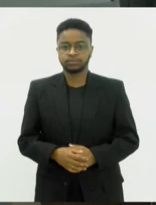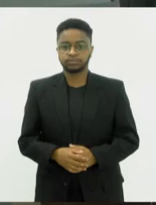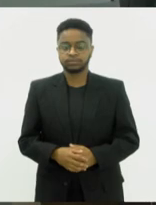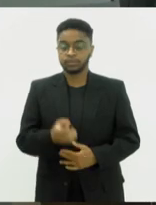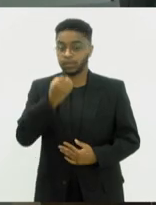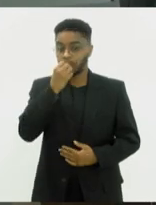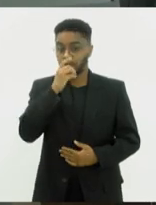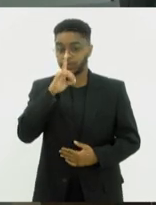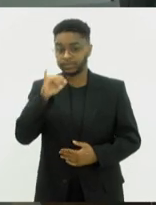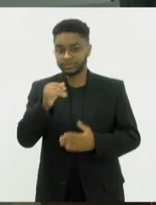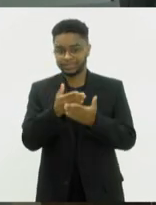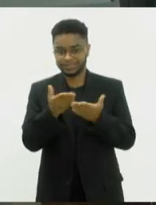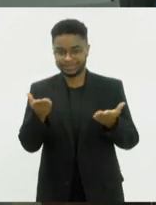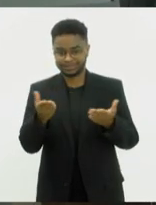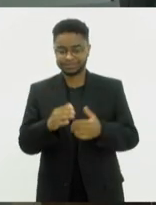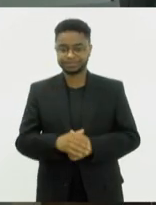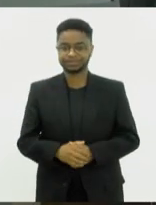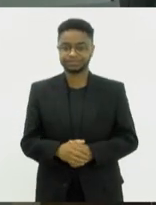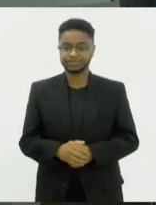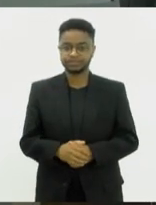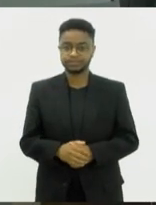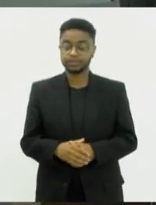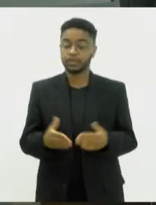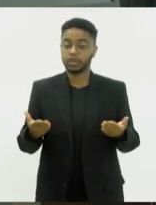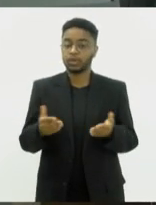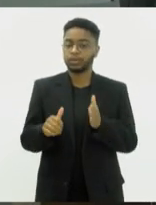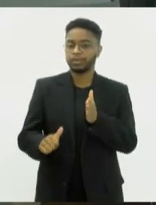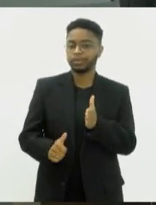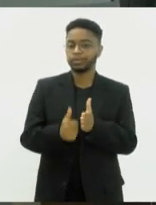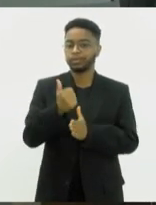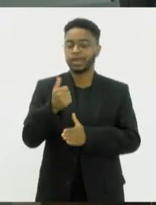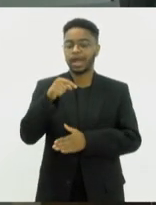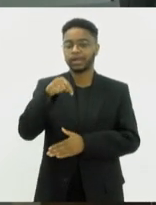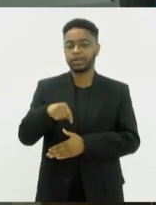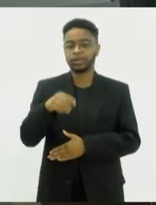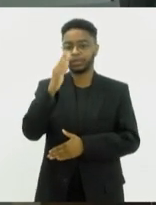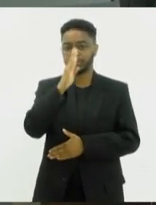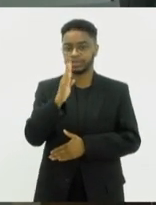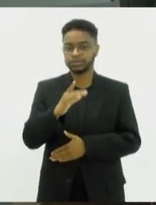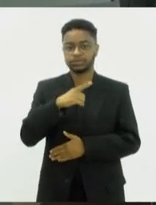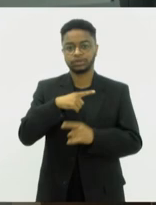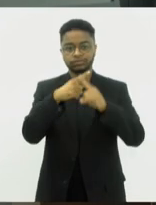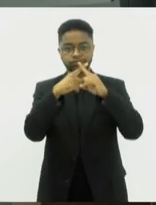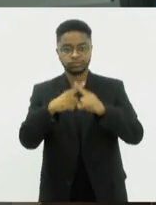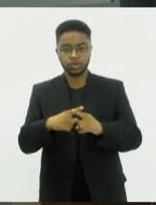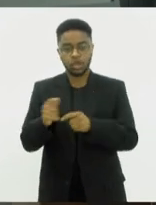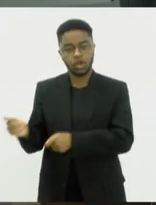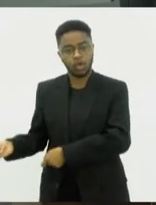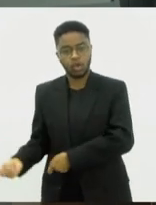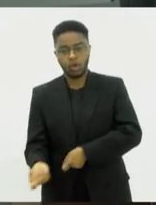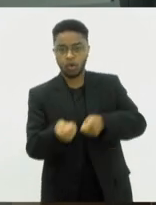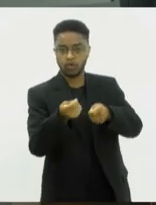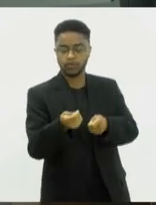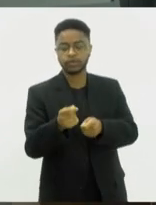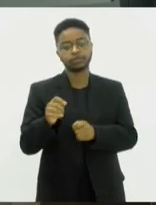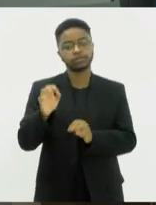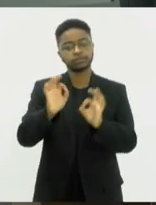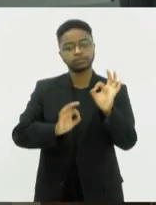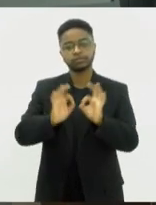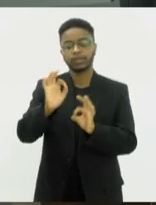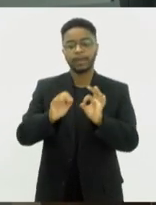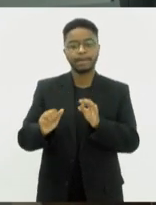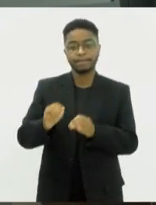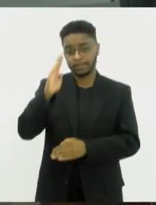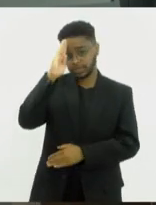Bom Dia! Pela primeira vez o Brasil vai sediar um torneio de golfe organizado pela principal associação do